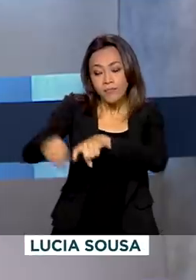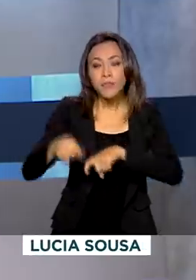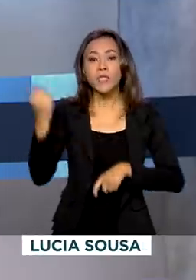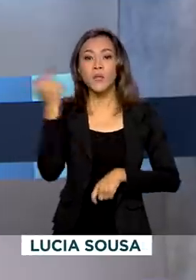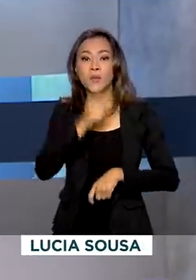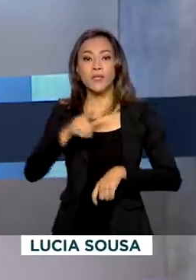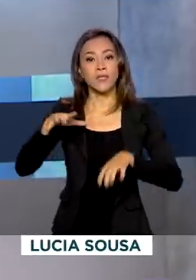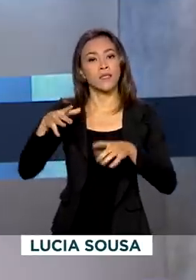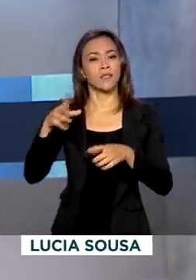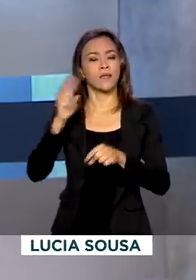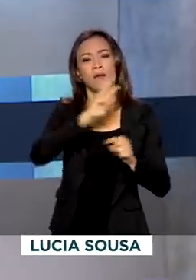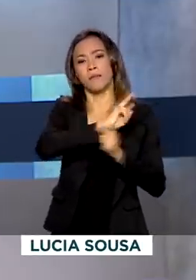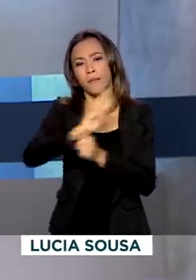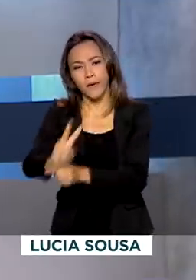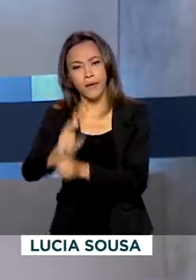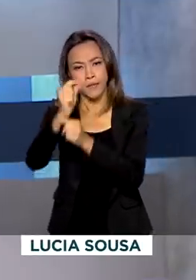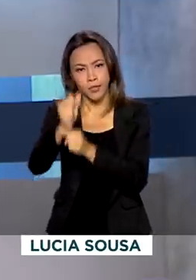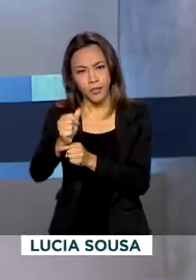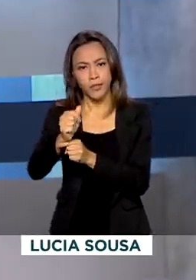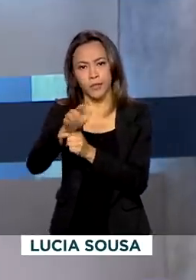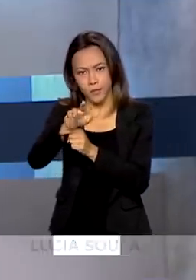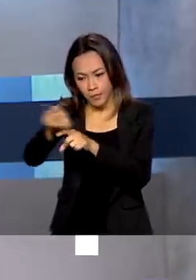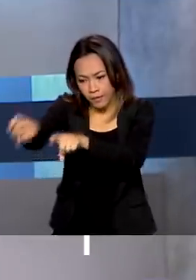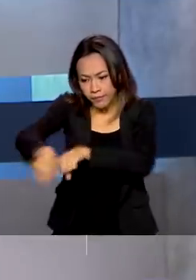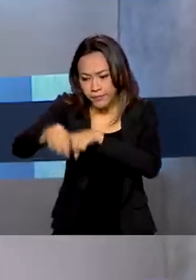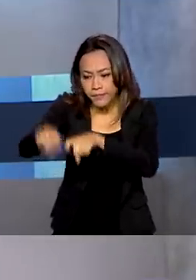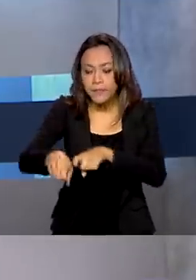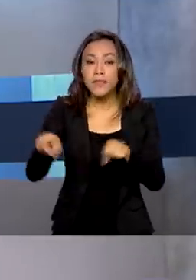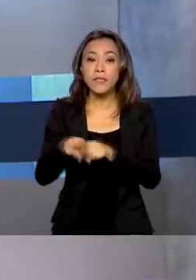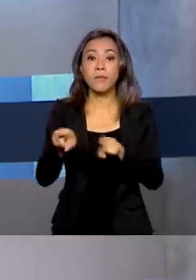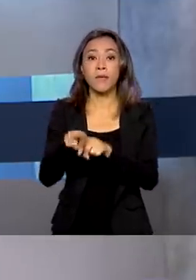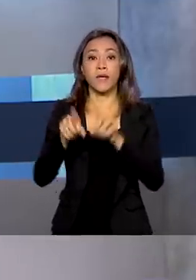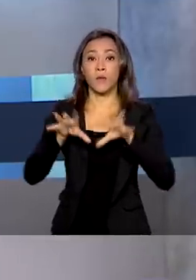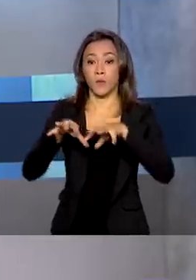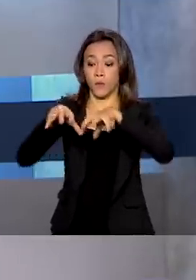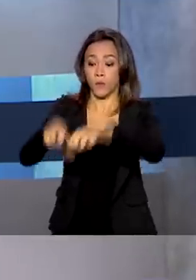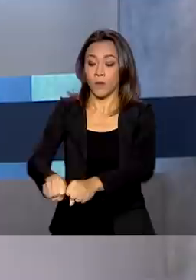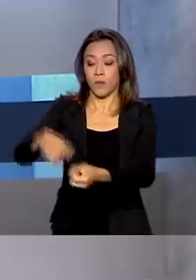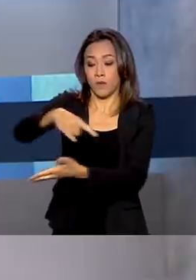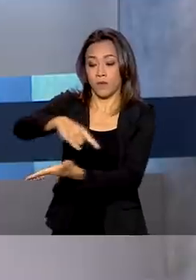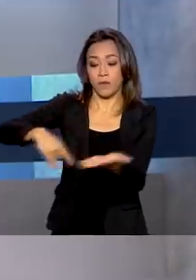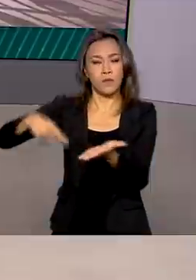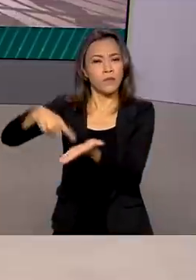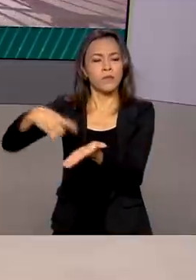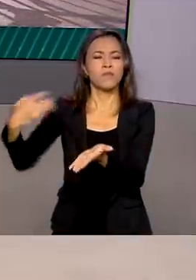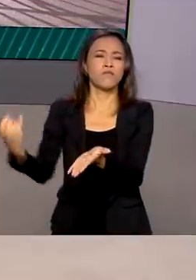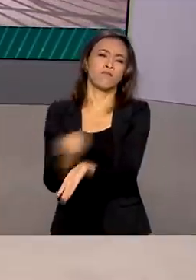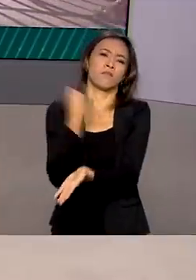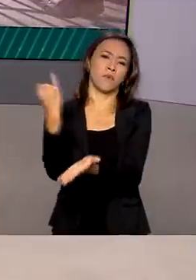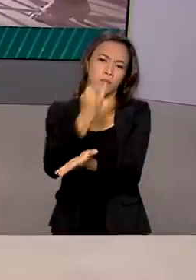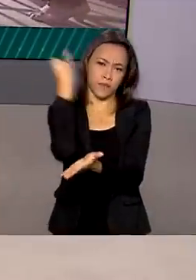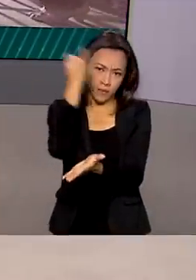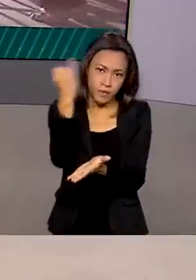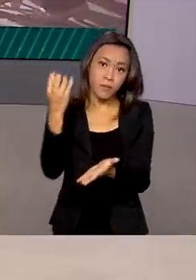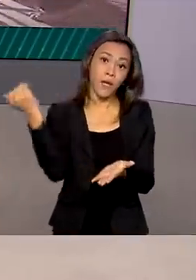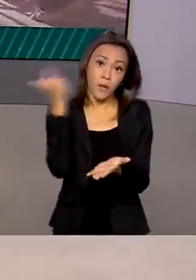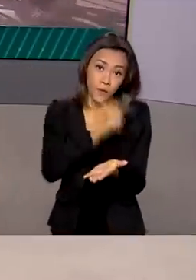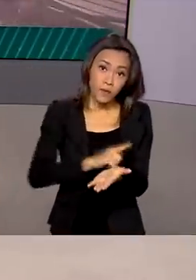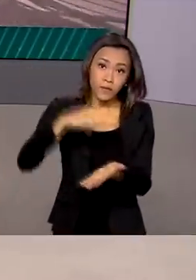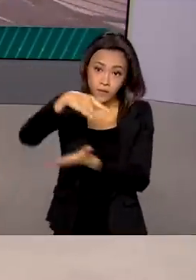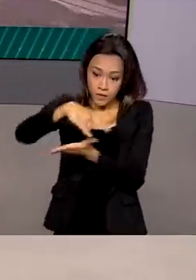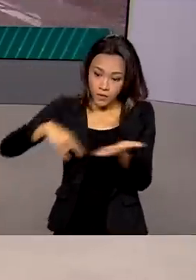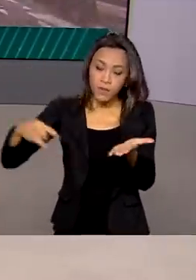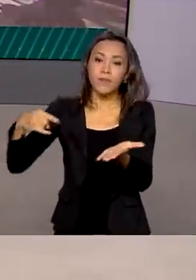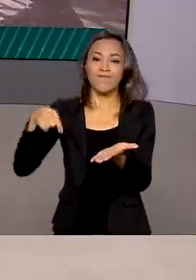acesso a crédito para investir na produção, o título da terra que ocupam é fundamental. A regularização fundiária